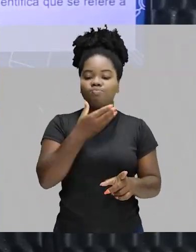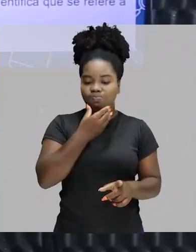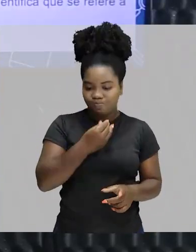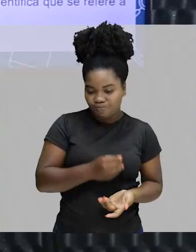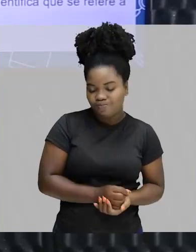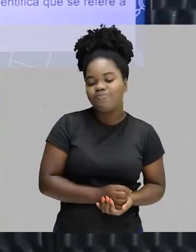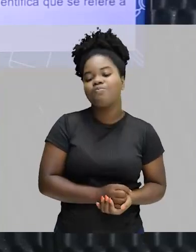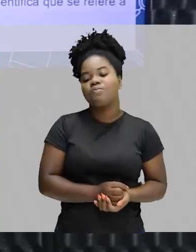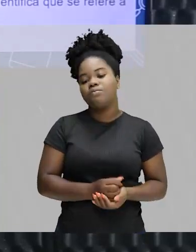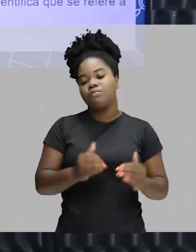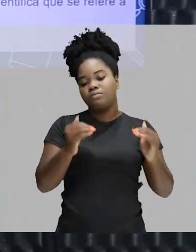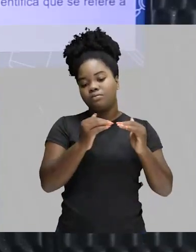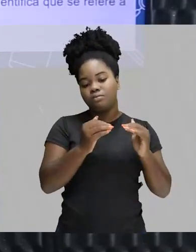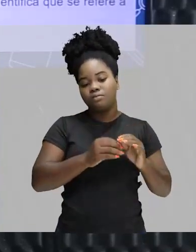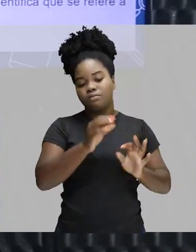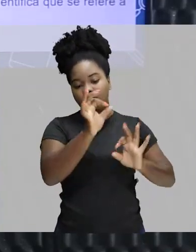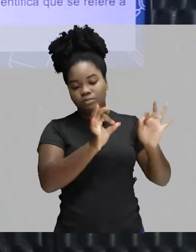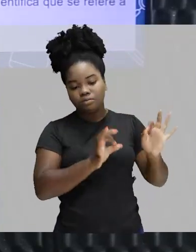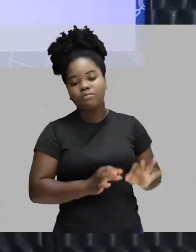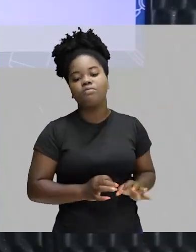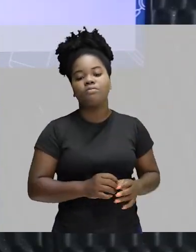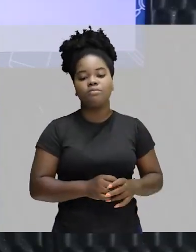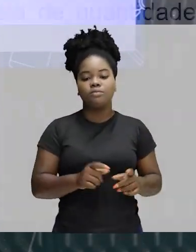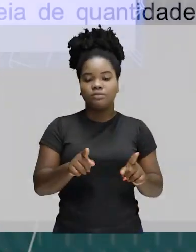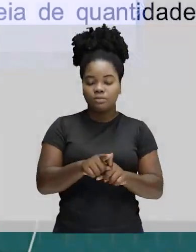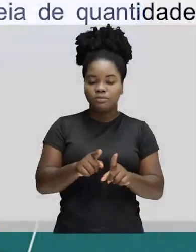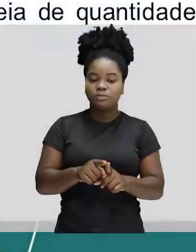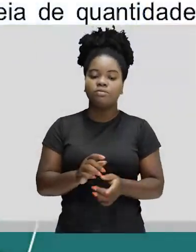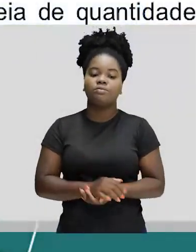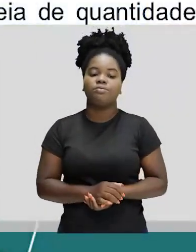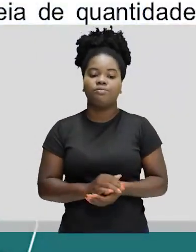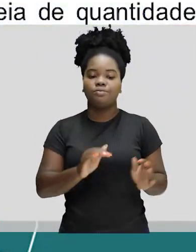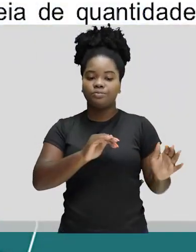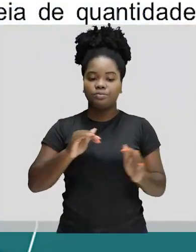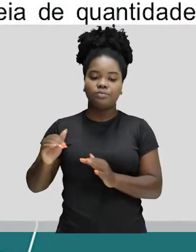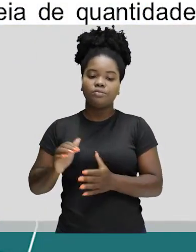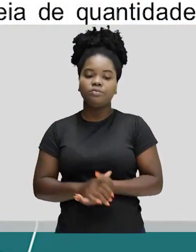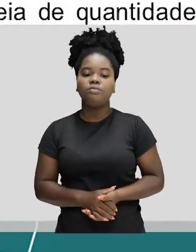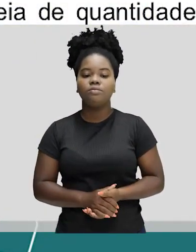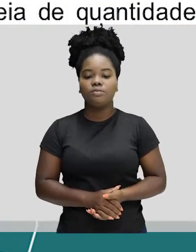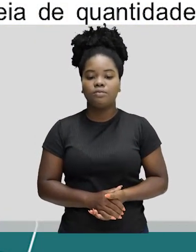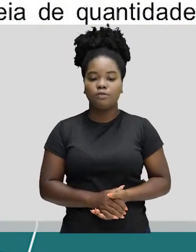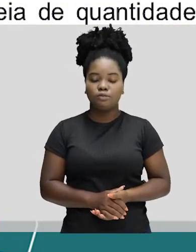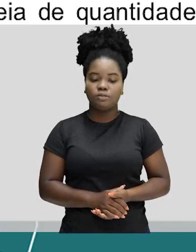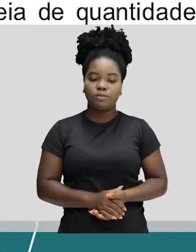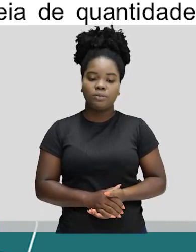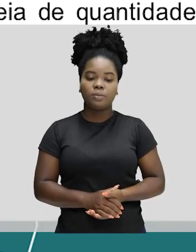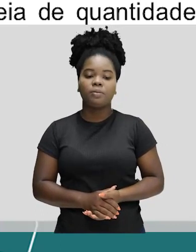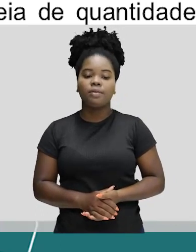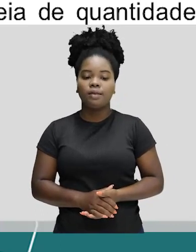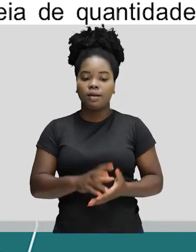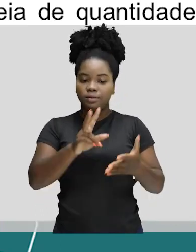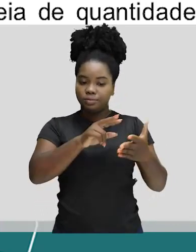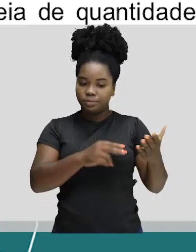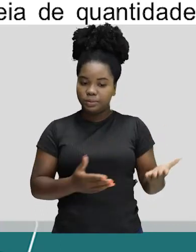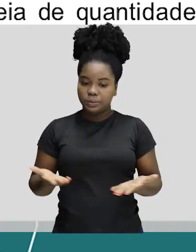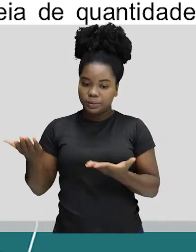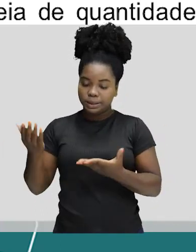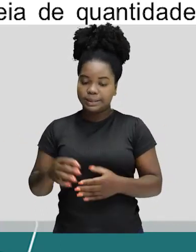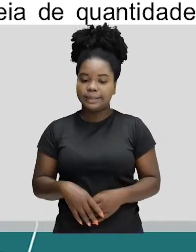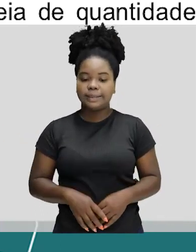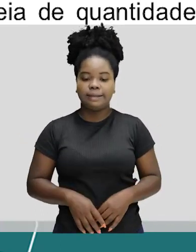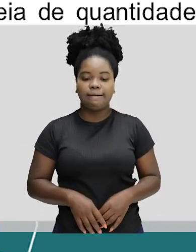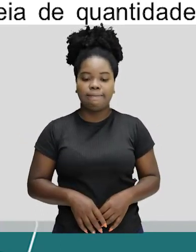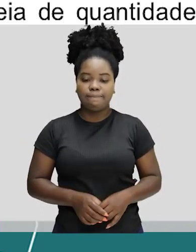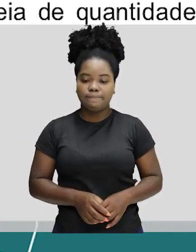concordância em relação ao gênero também. Numeral versus artigo indefinido. Não confundam